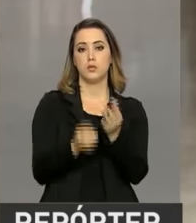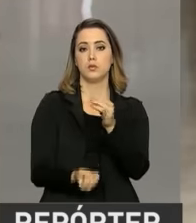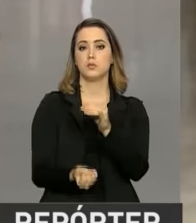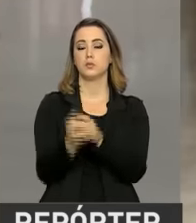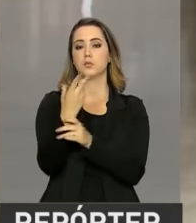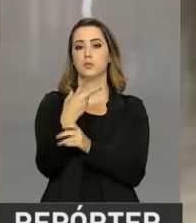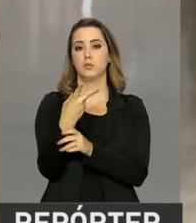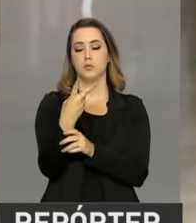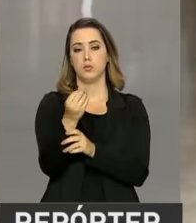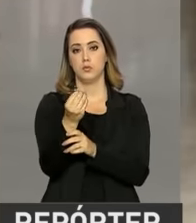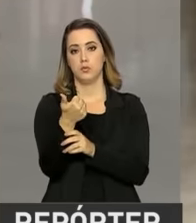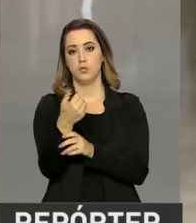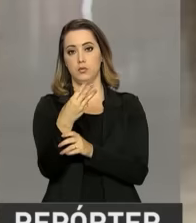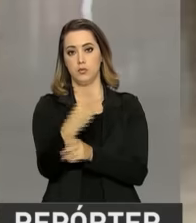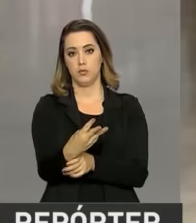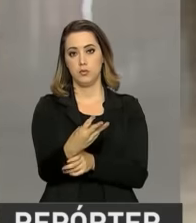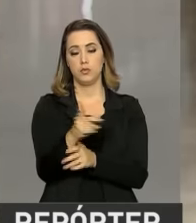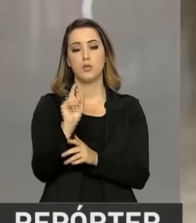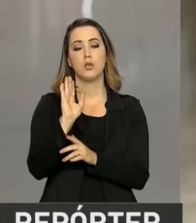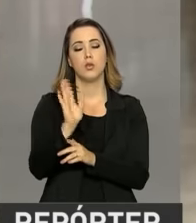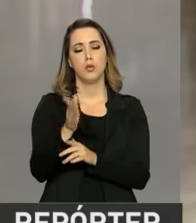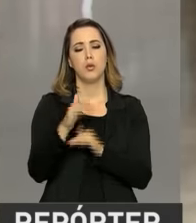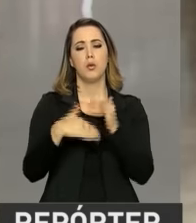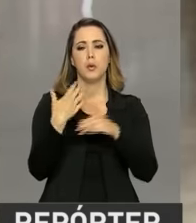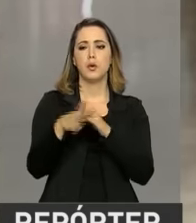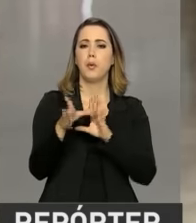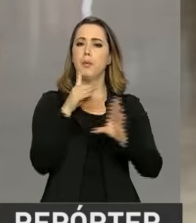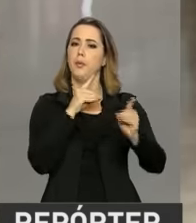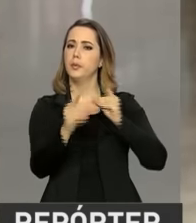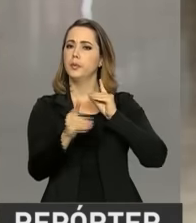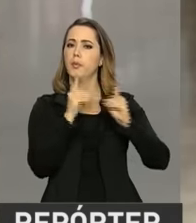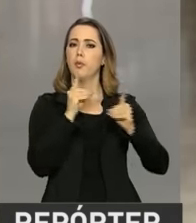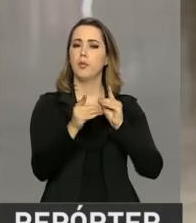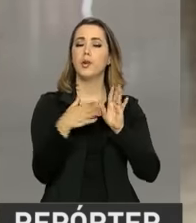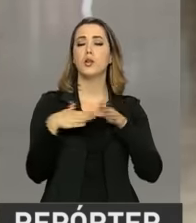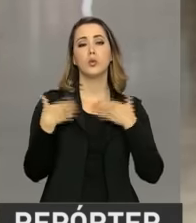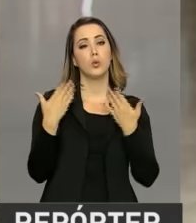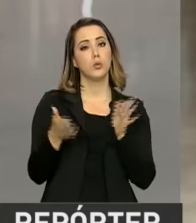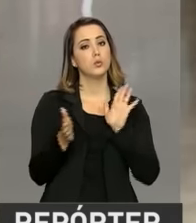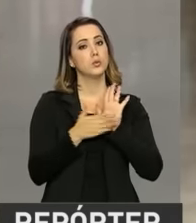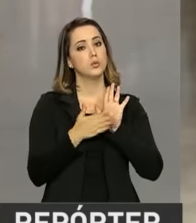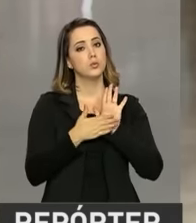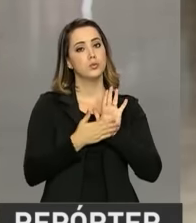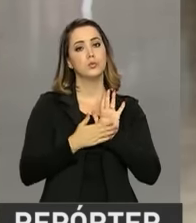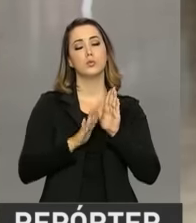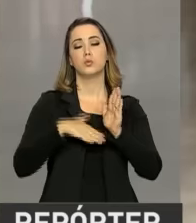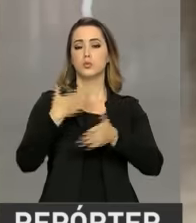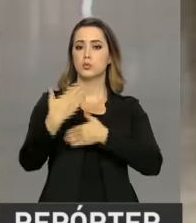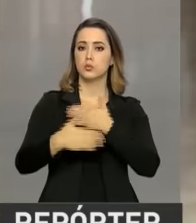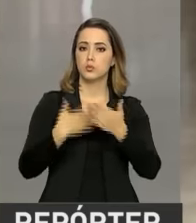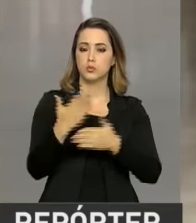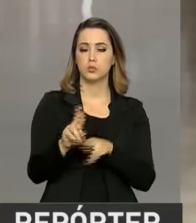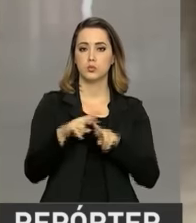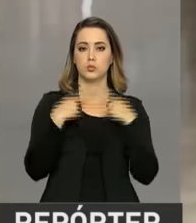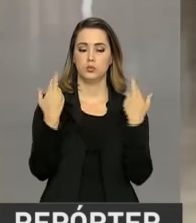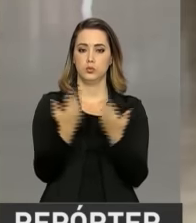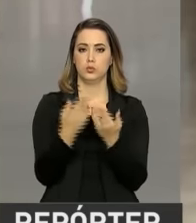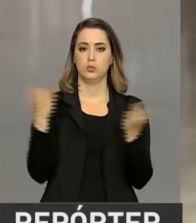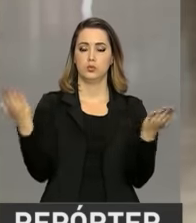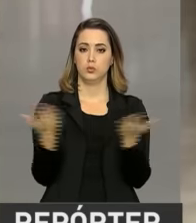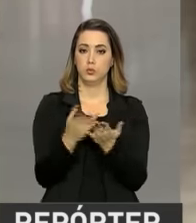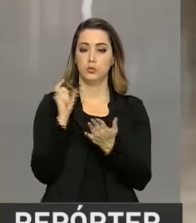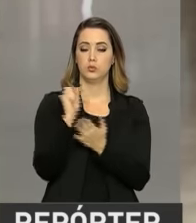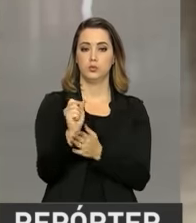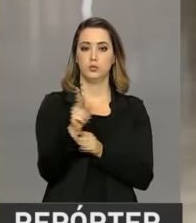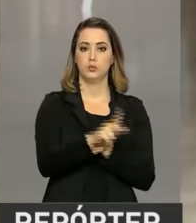2003 para discutir políticas públicas e propor medidas que ajudem no desenvolvimento do país. Na reunião de hoje, o presidente